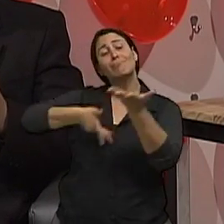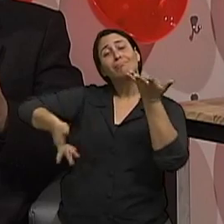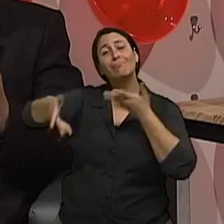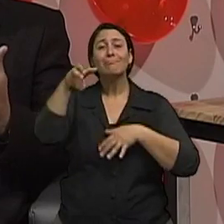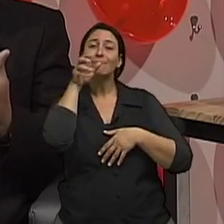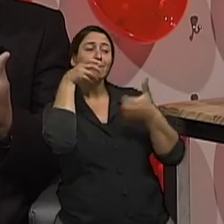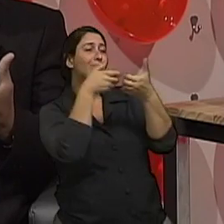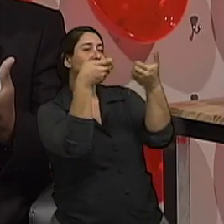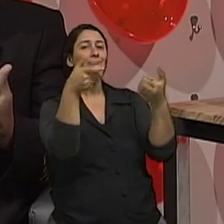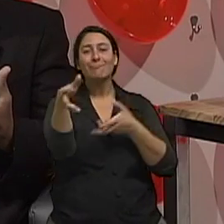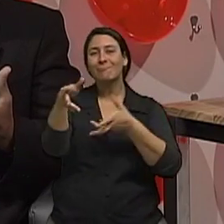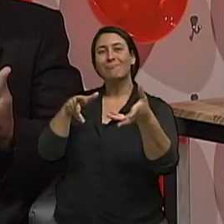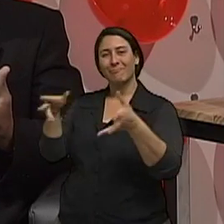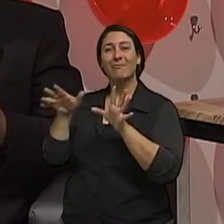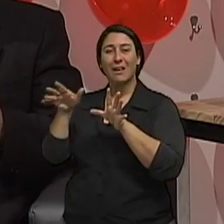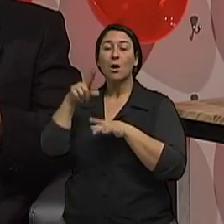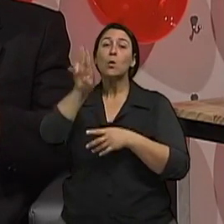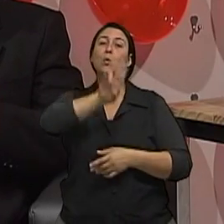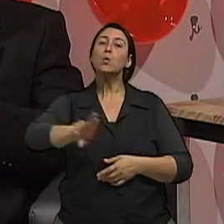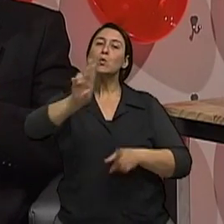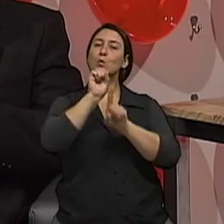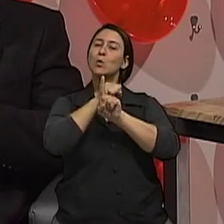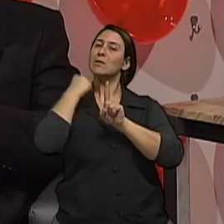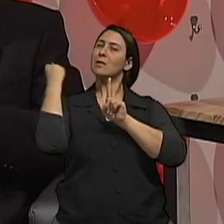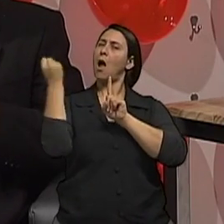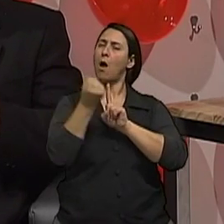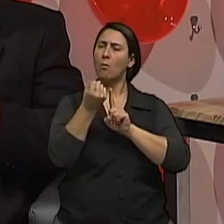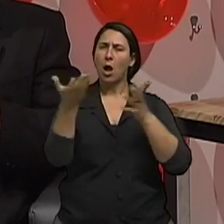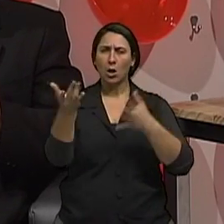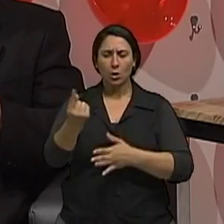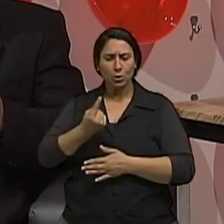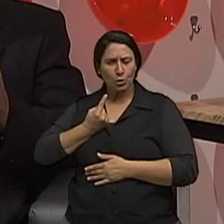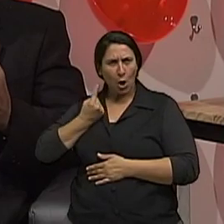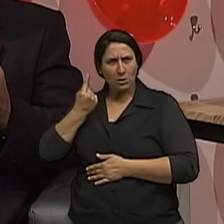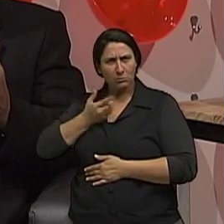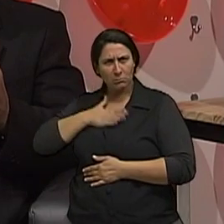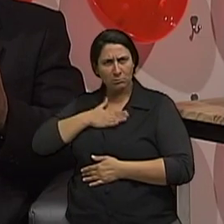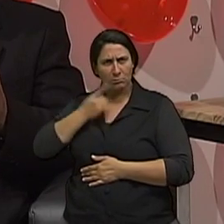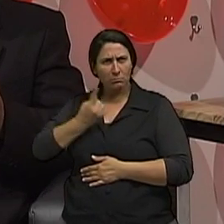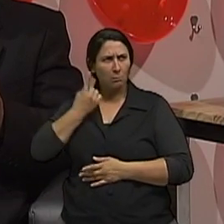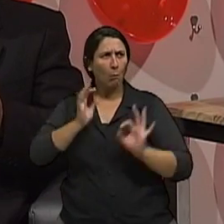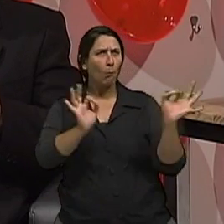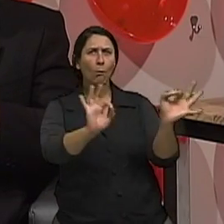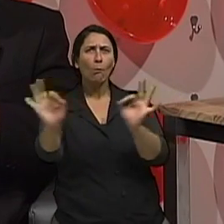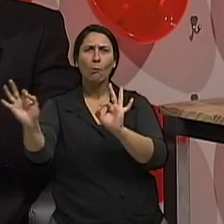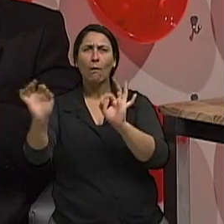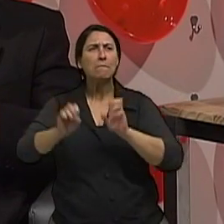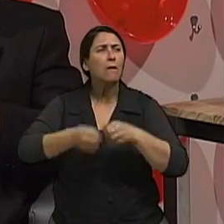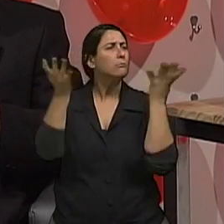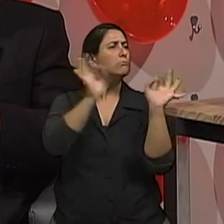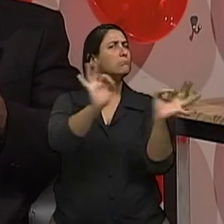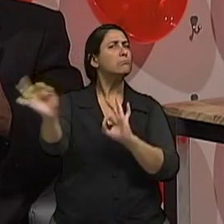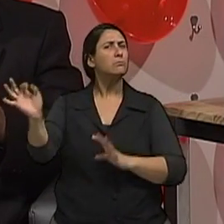daí vem a expressão uso social do álcool. Então, por isso, beber sozinho, né, não que necessariamente todo mundo que beba